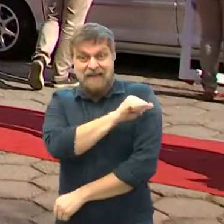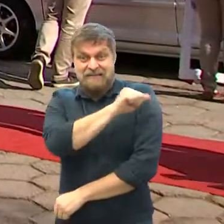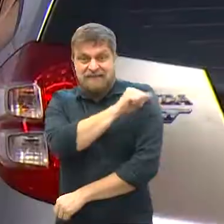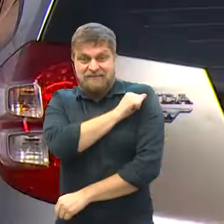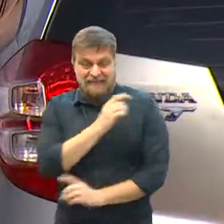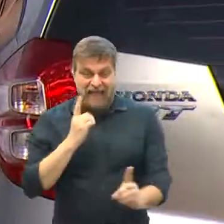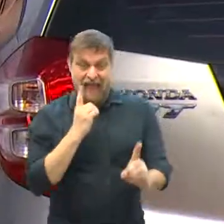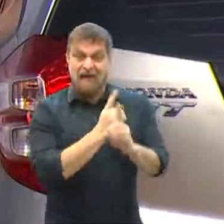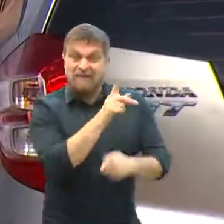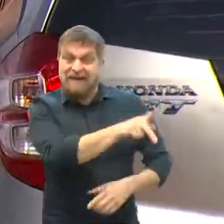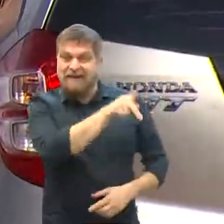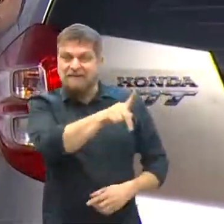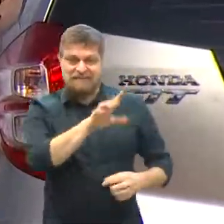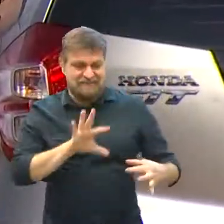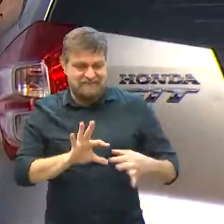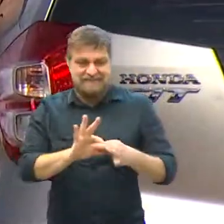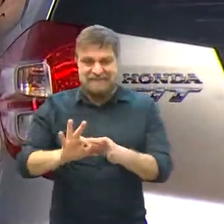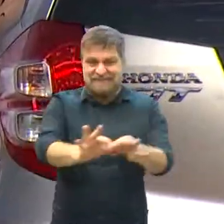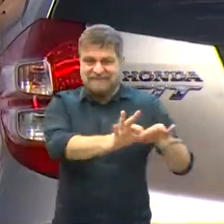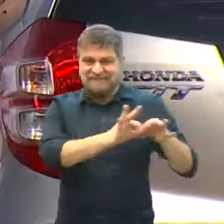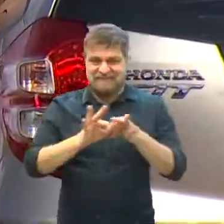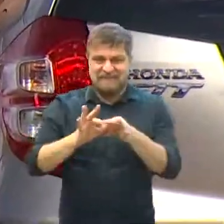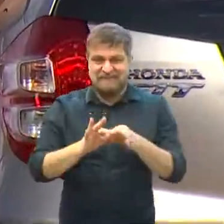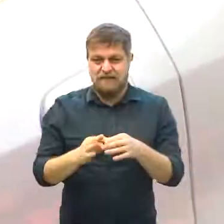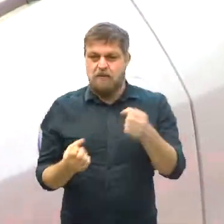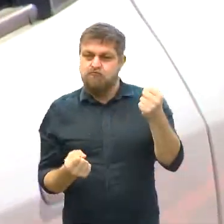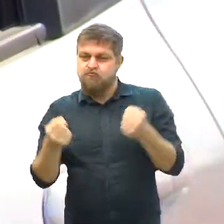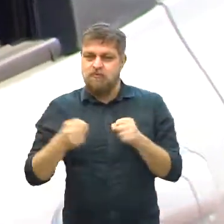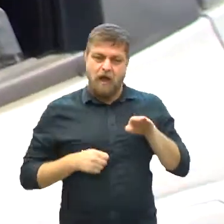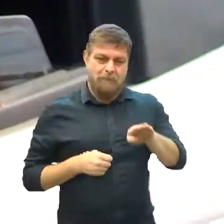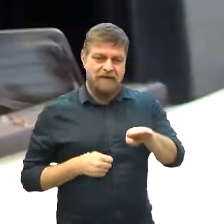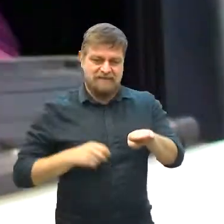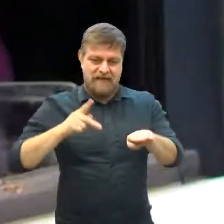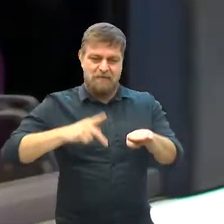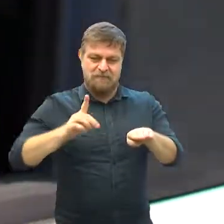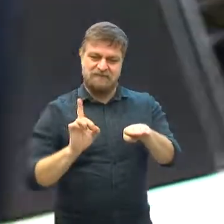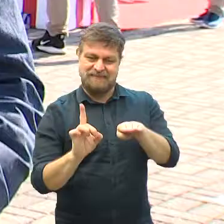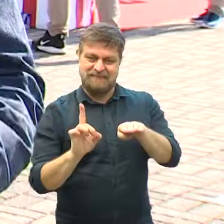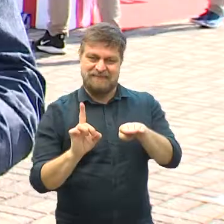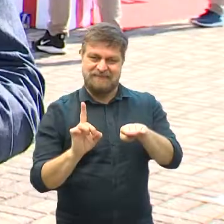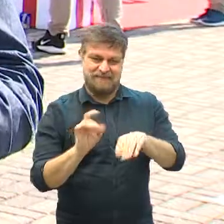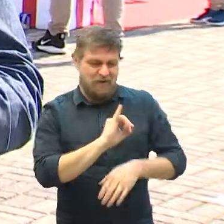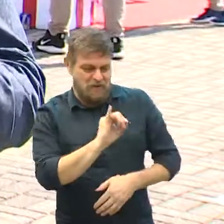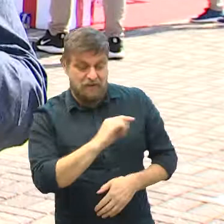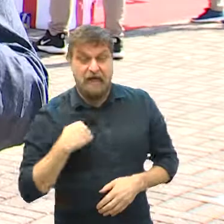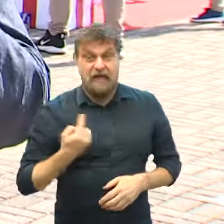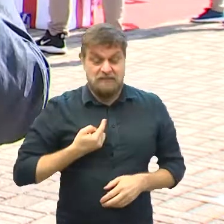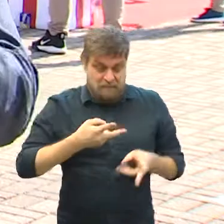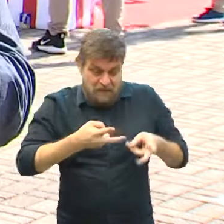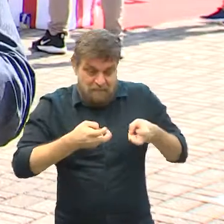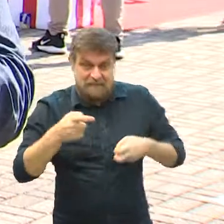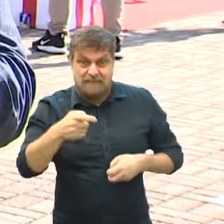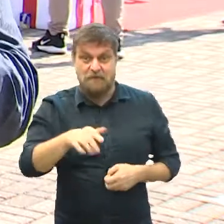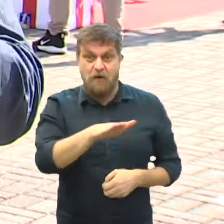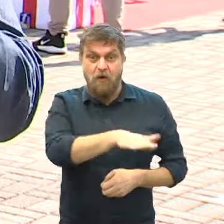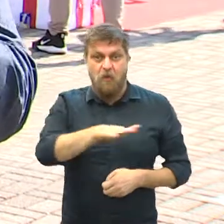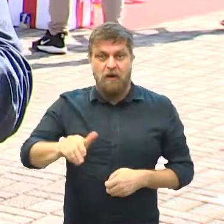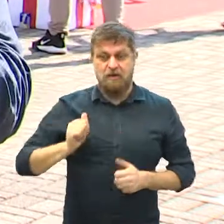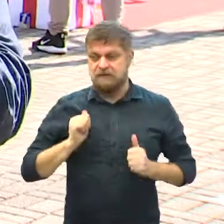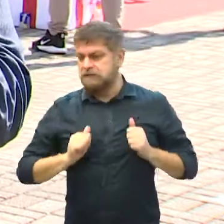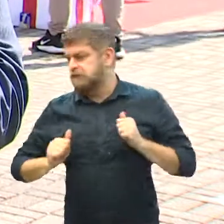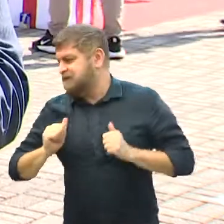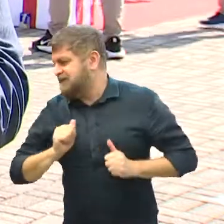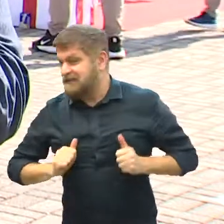criançada reencontrar os professores, mesmo que seja só de passagem. Nós enxergamos ali a